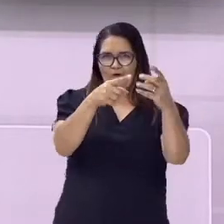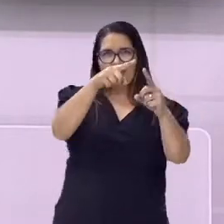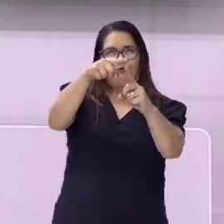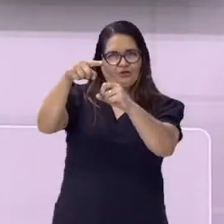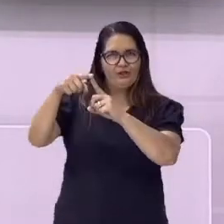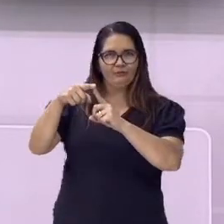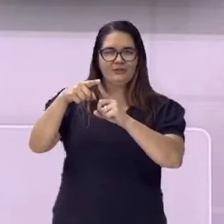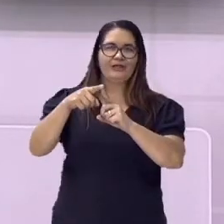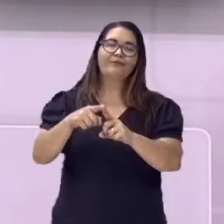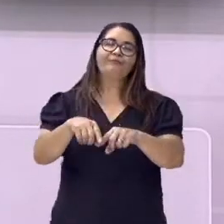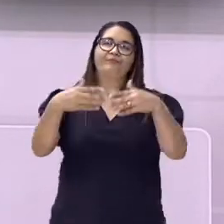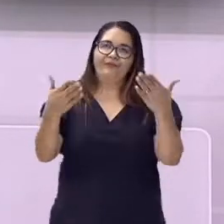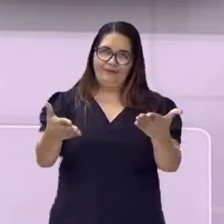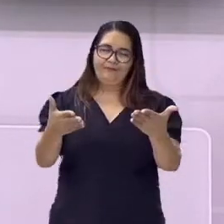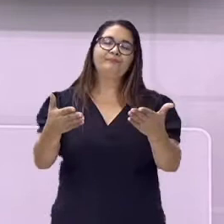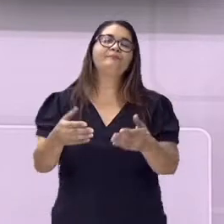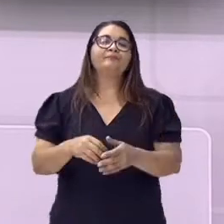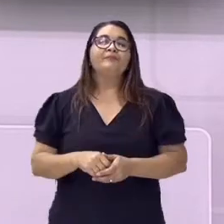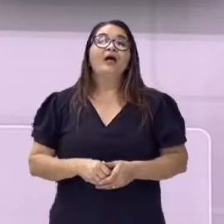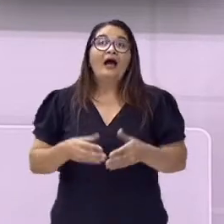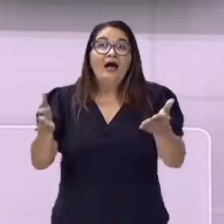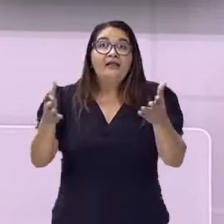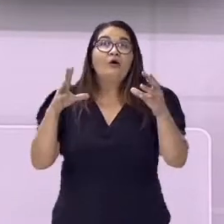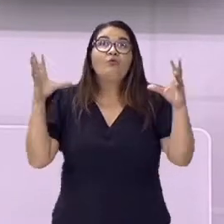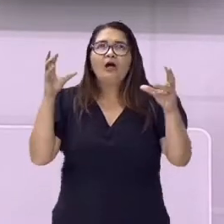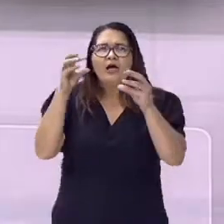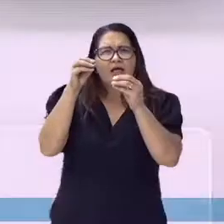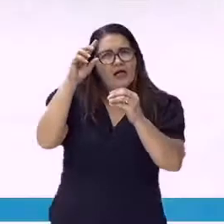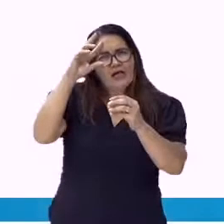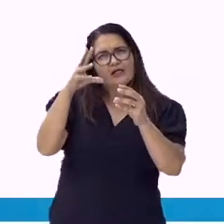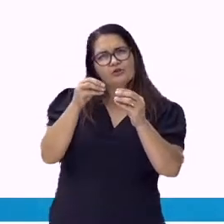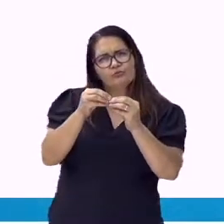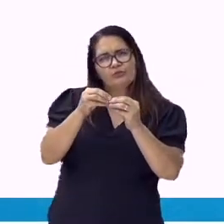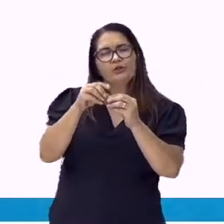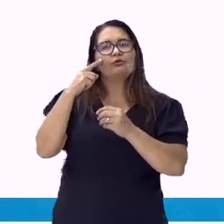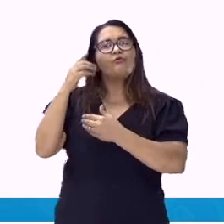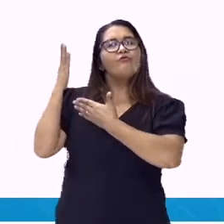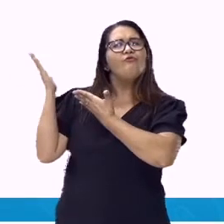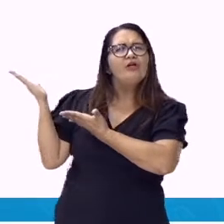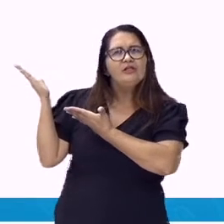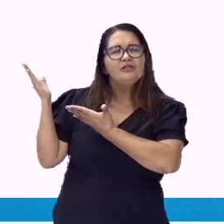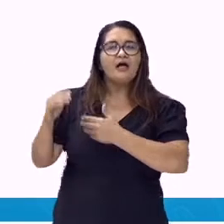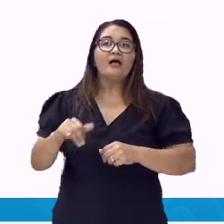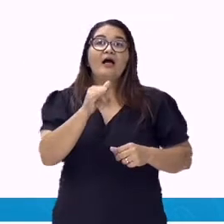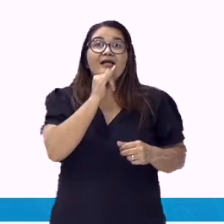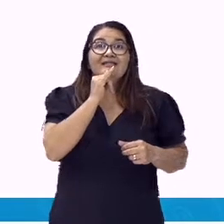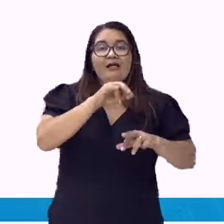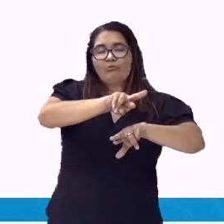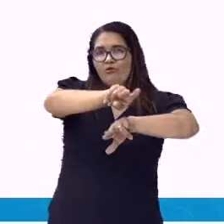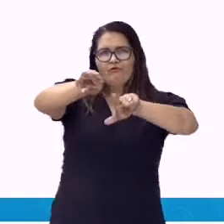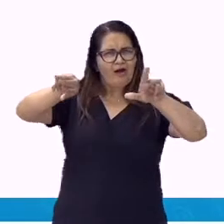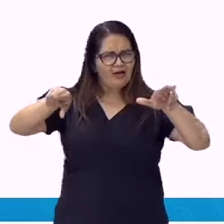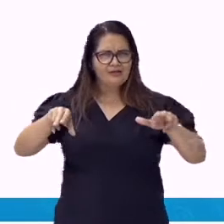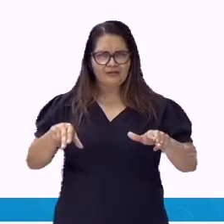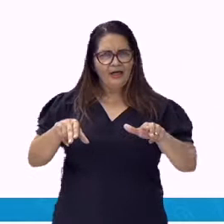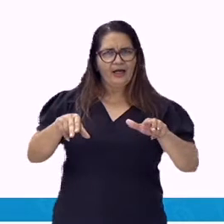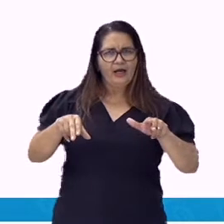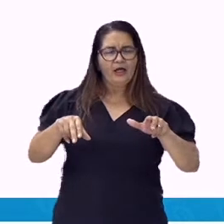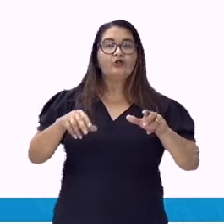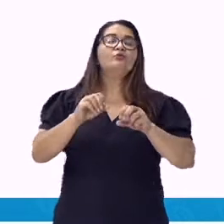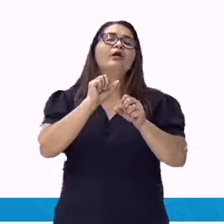SmedGV e assista. Resumindo, temos aqui um exemplo para os pronomes pessoais.